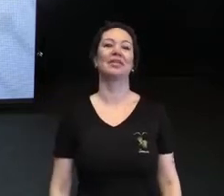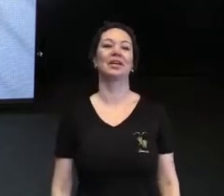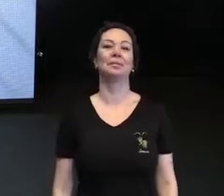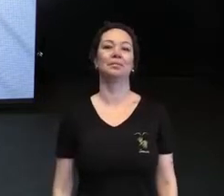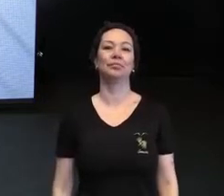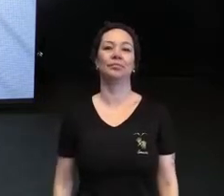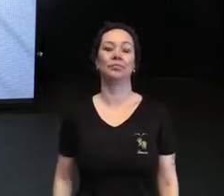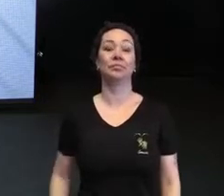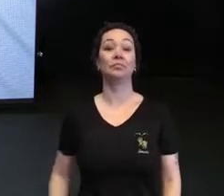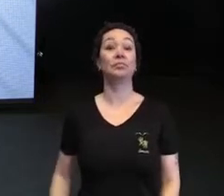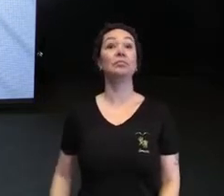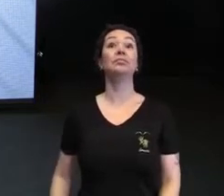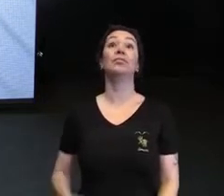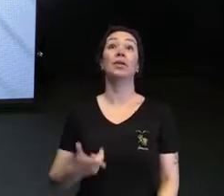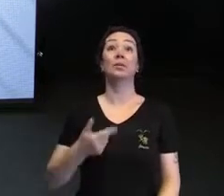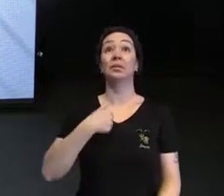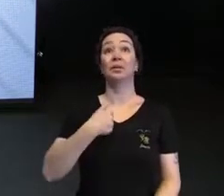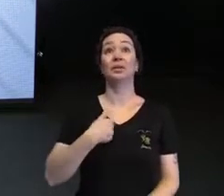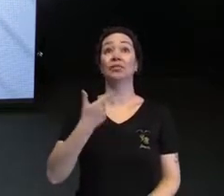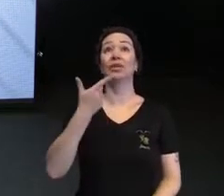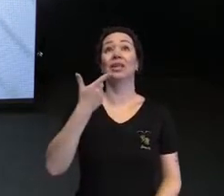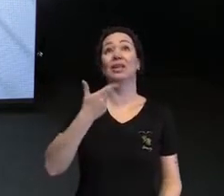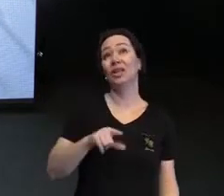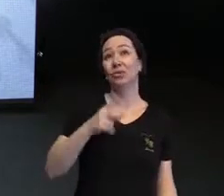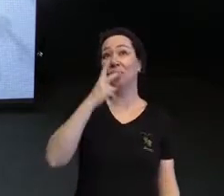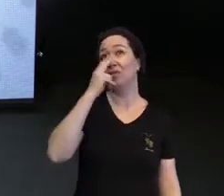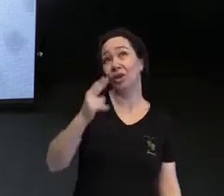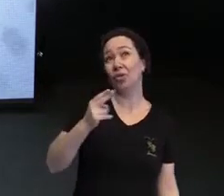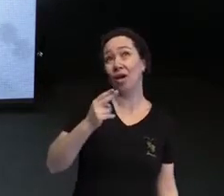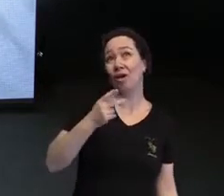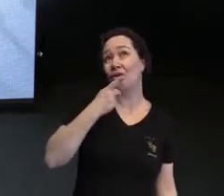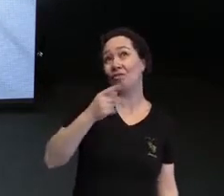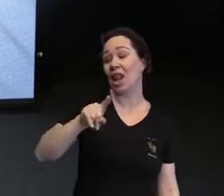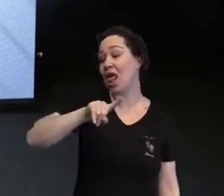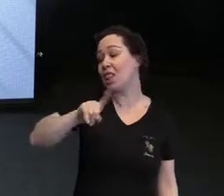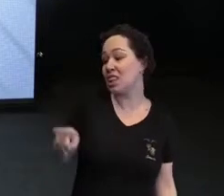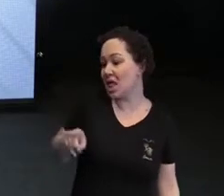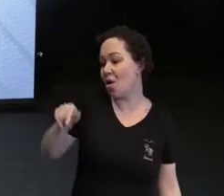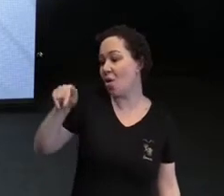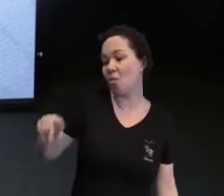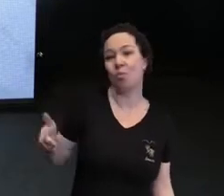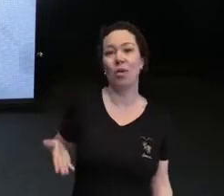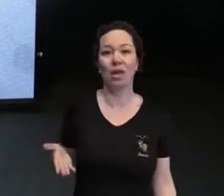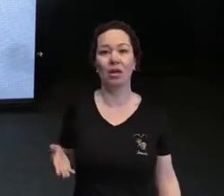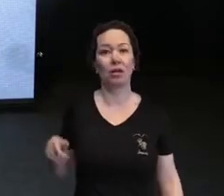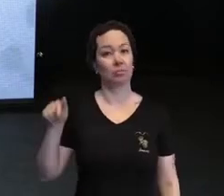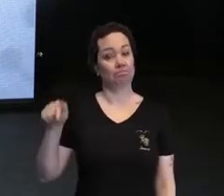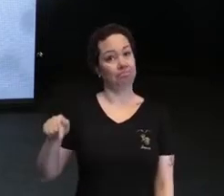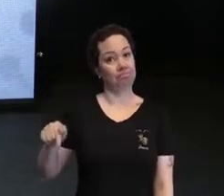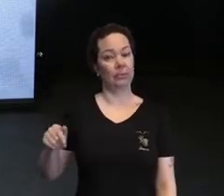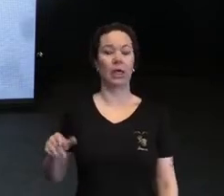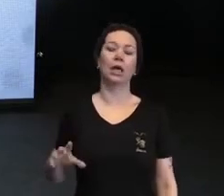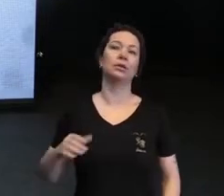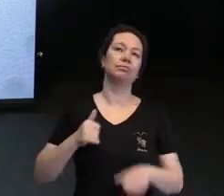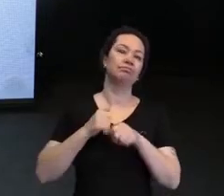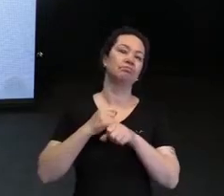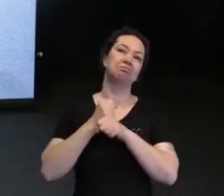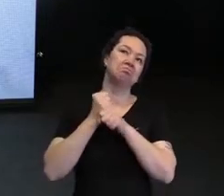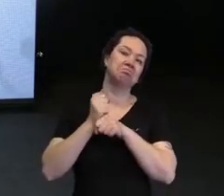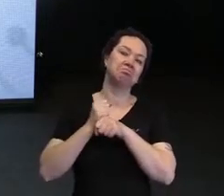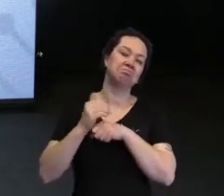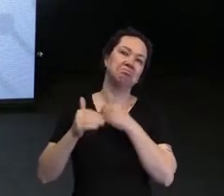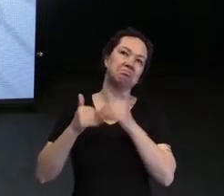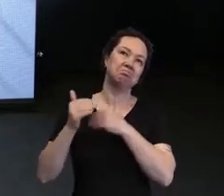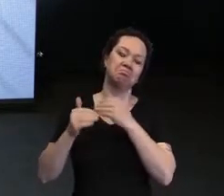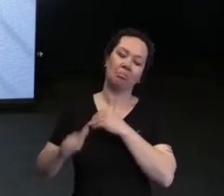E esse era, foi mais um não para o Rafael. E aí o tempo foi passando, o Rafael foi crescendo e